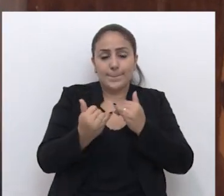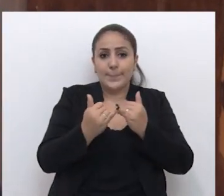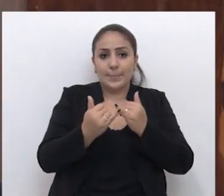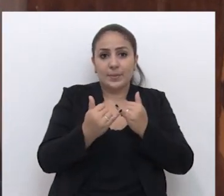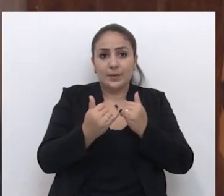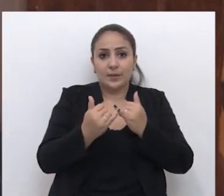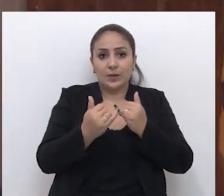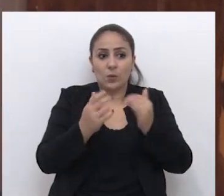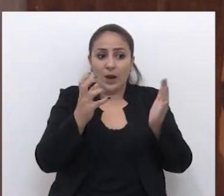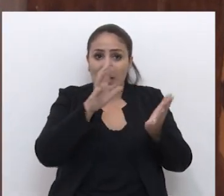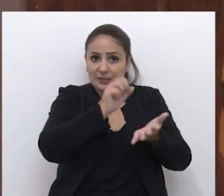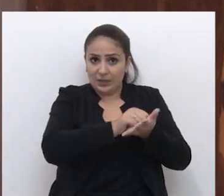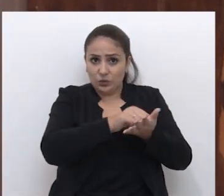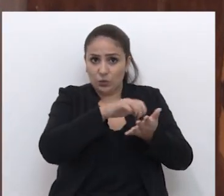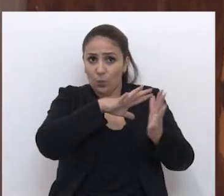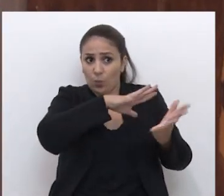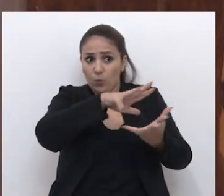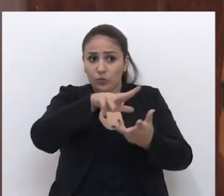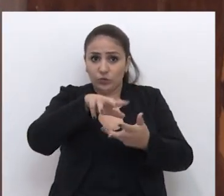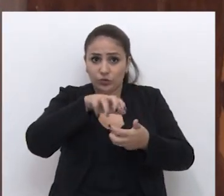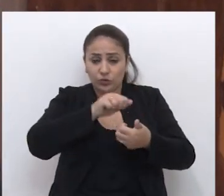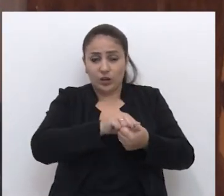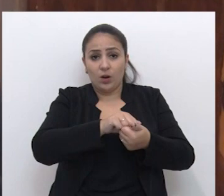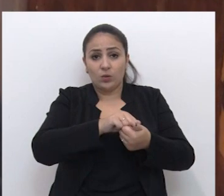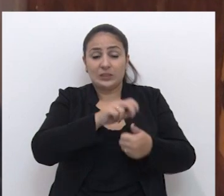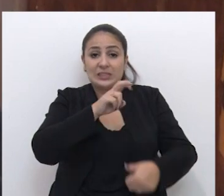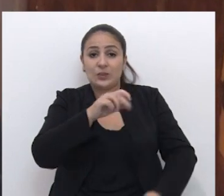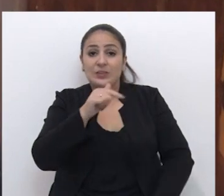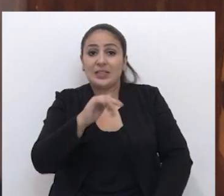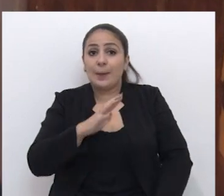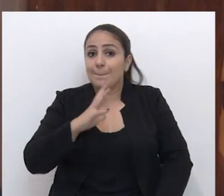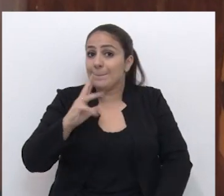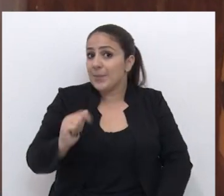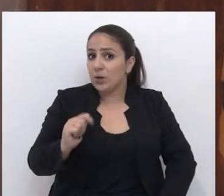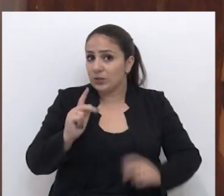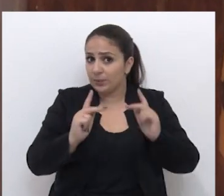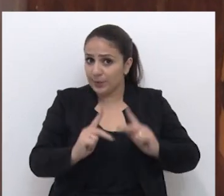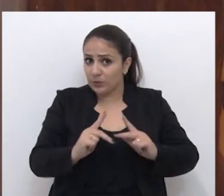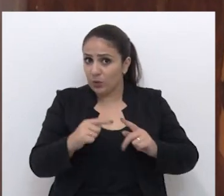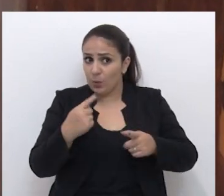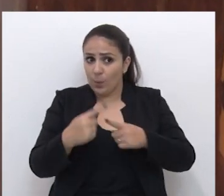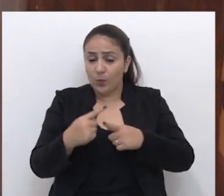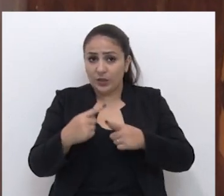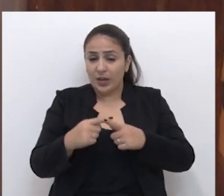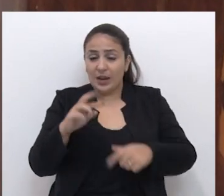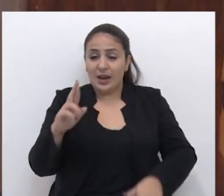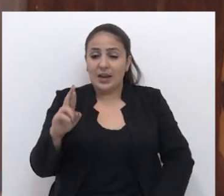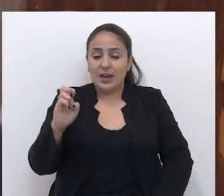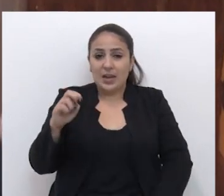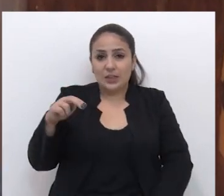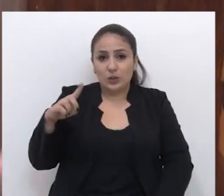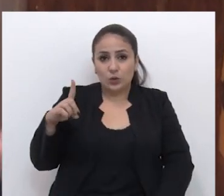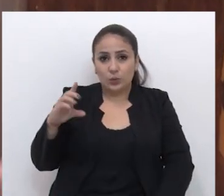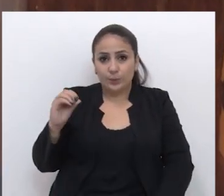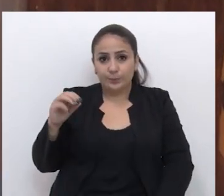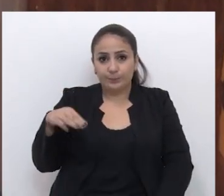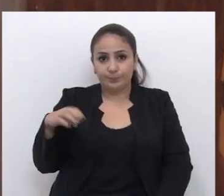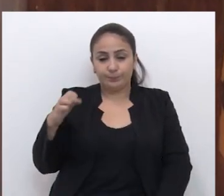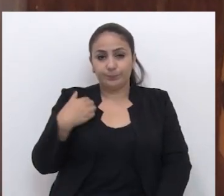um banco mundial de medula de 57 milhões de pessoas, porque o Redome, que é o